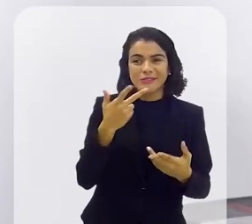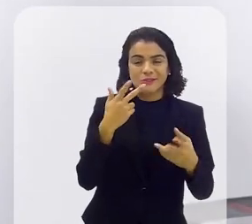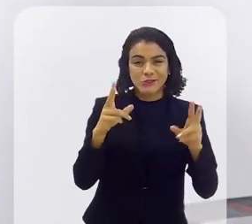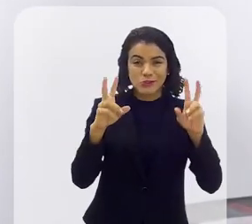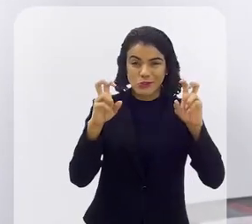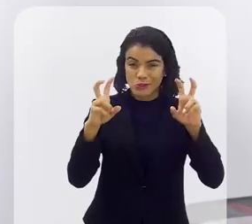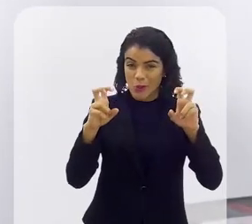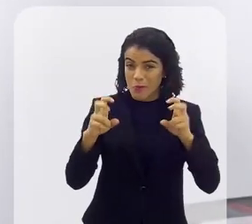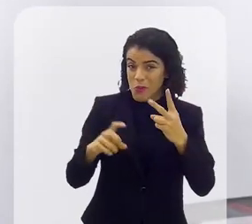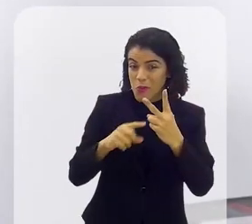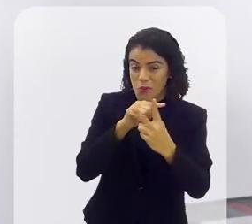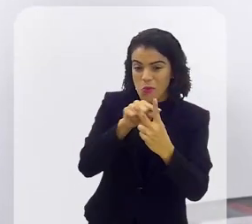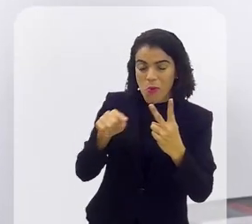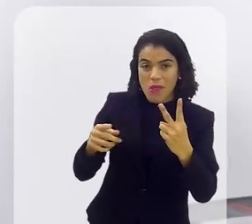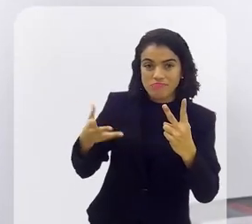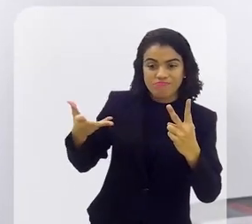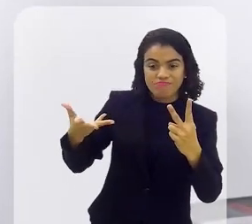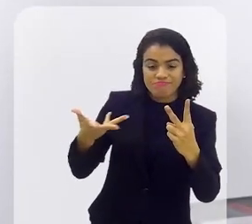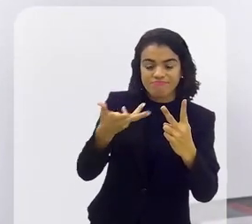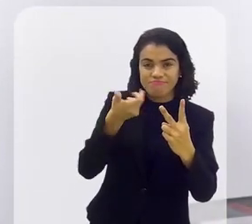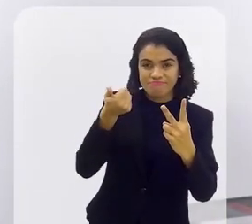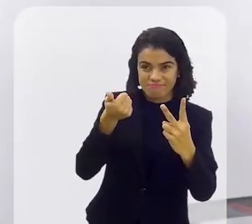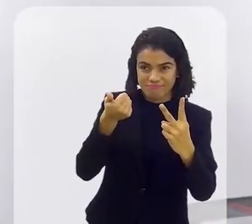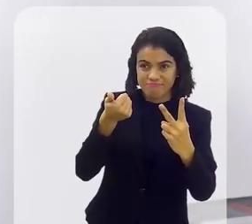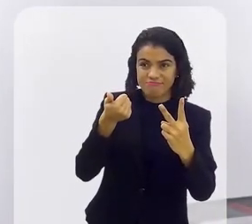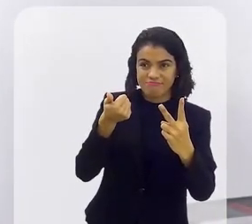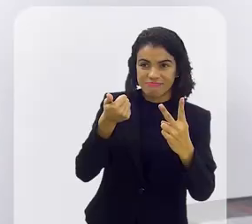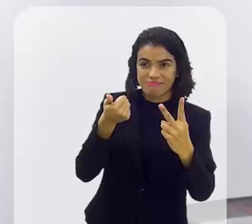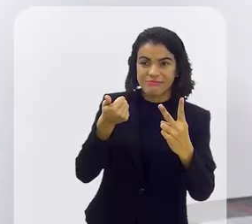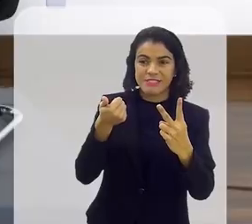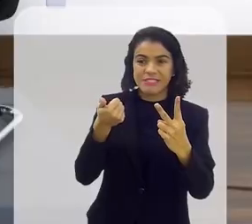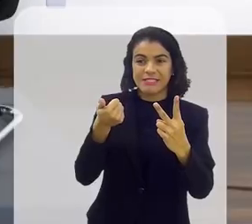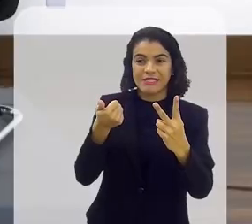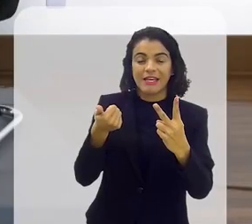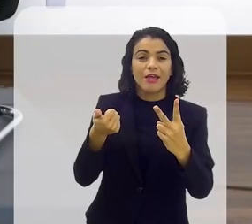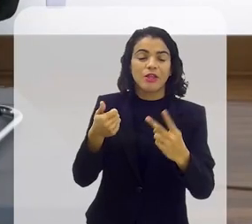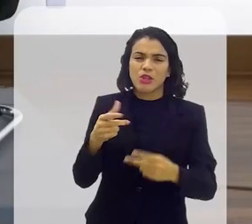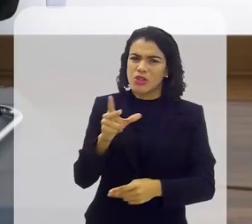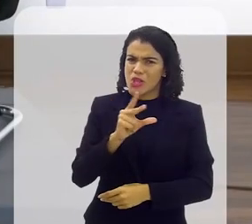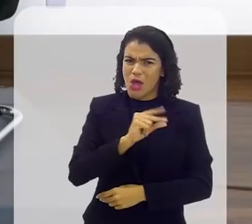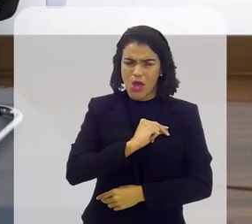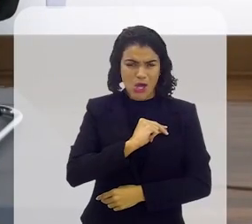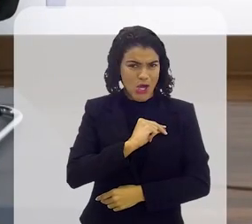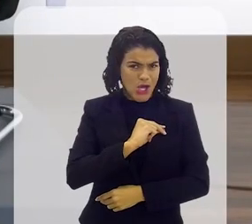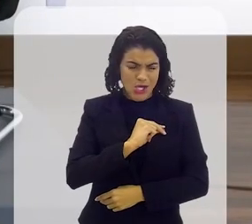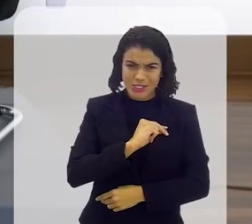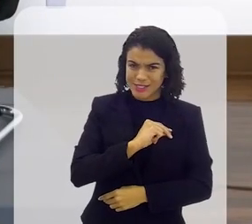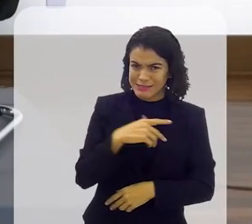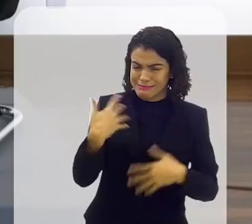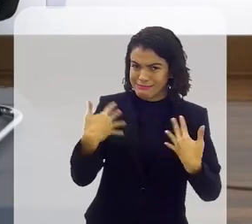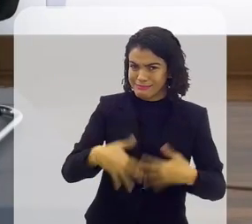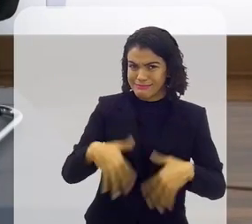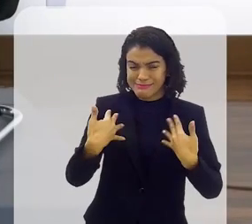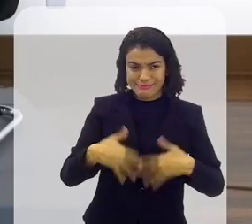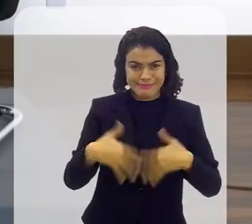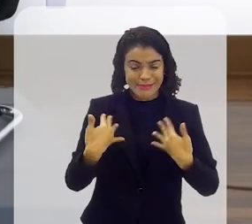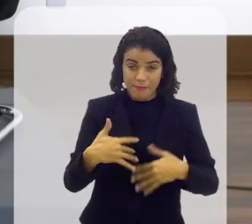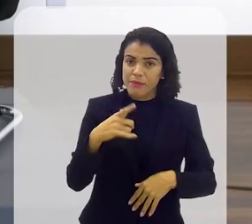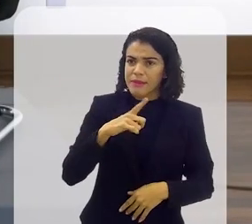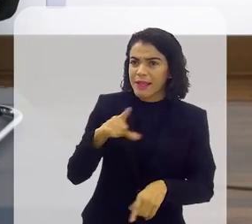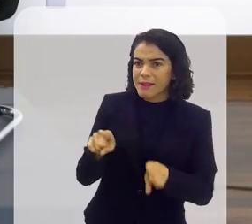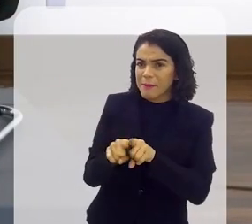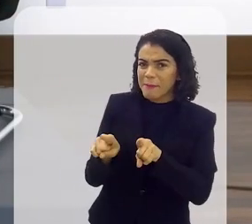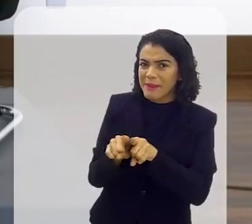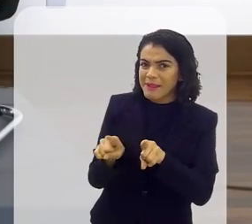então assim quando você vê aqueles dois monstros ali na televisão quando as cenas só eles nossa a cena cresce de uma